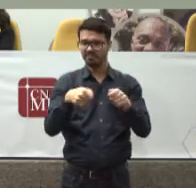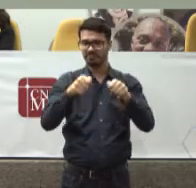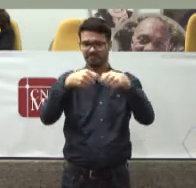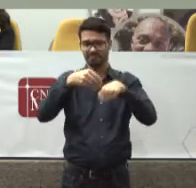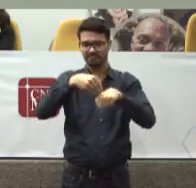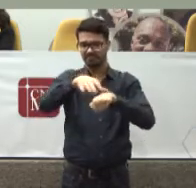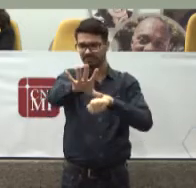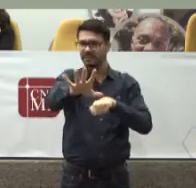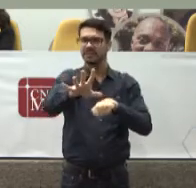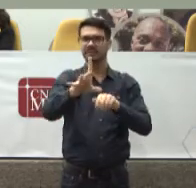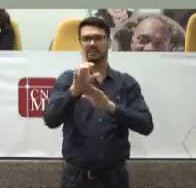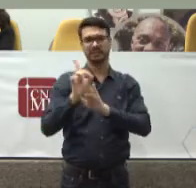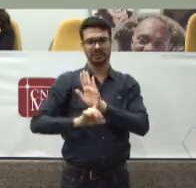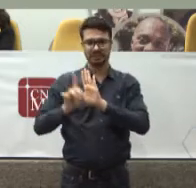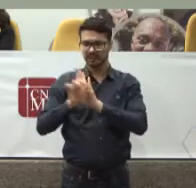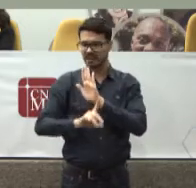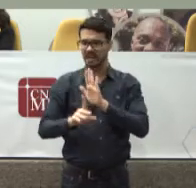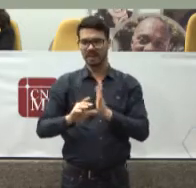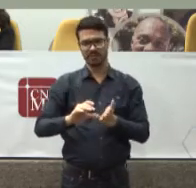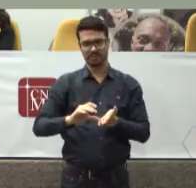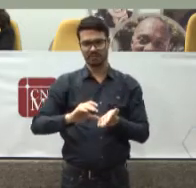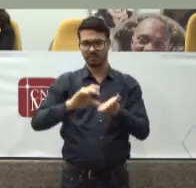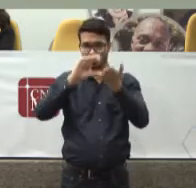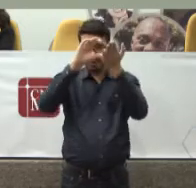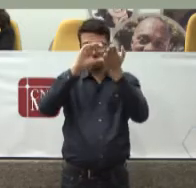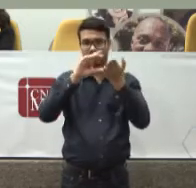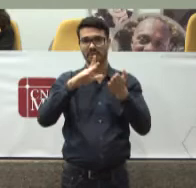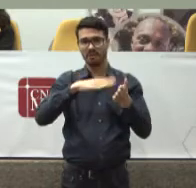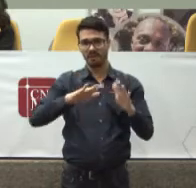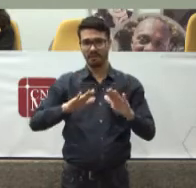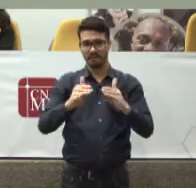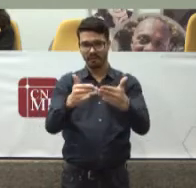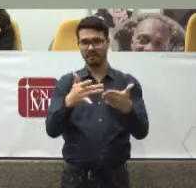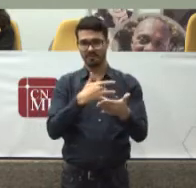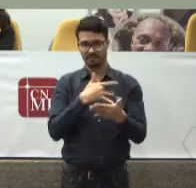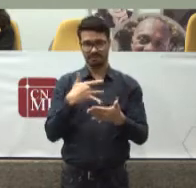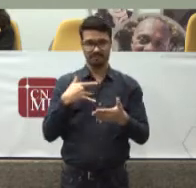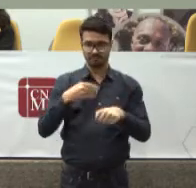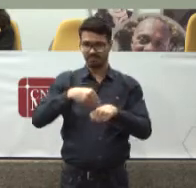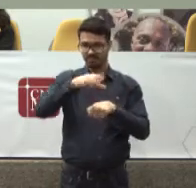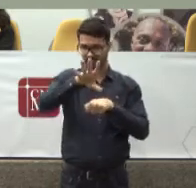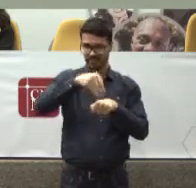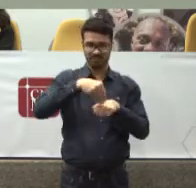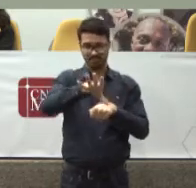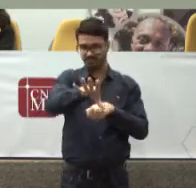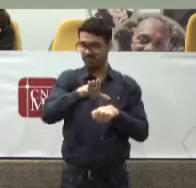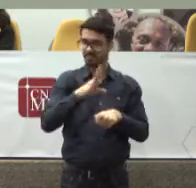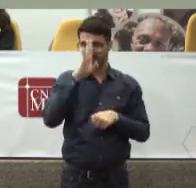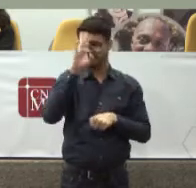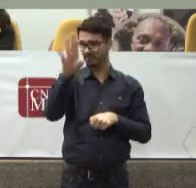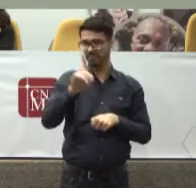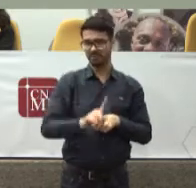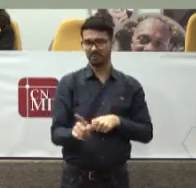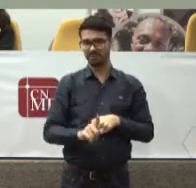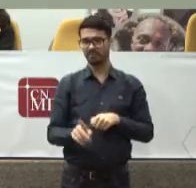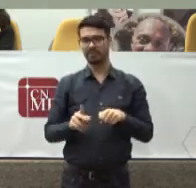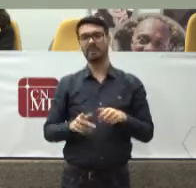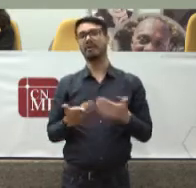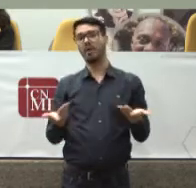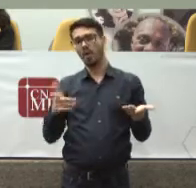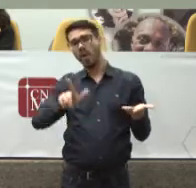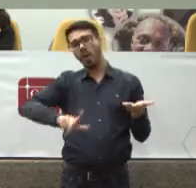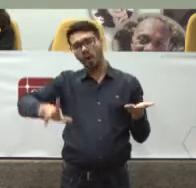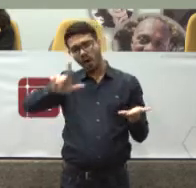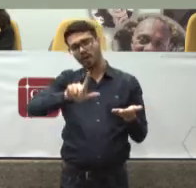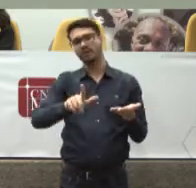compete a nós Do comitê Do Fórum da Saúde Trazer aos senhores Como questão principal Evidente Que